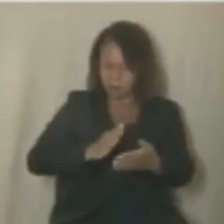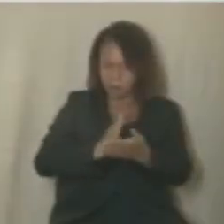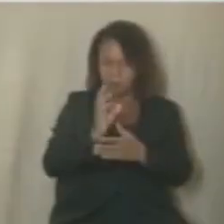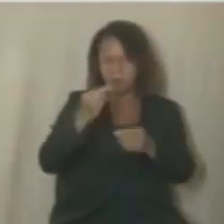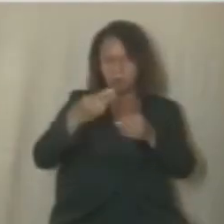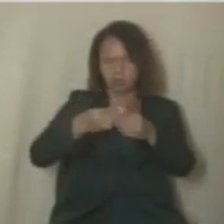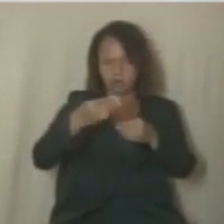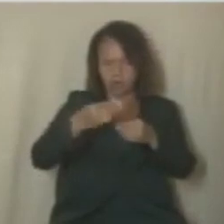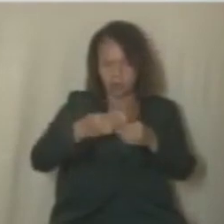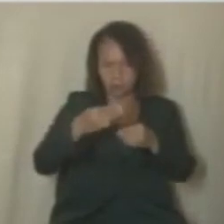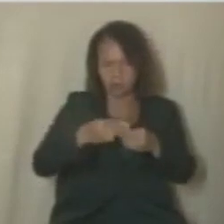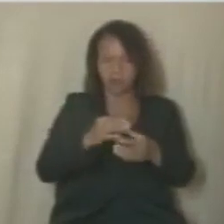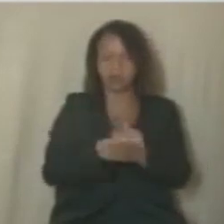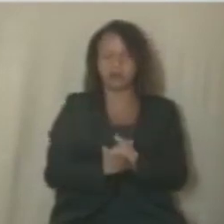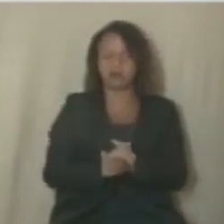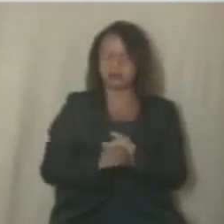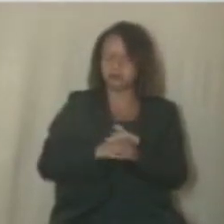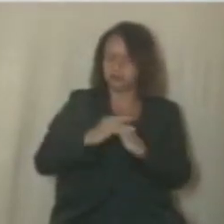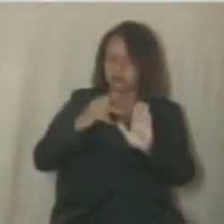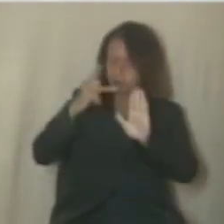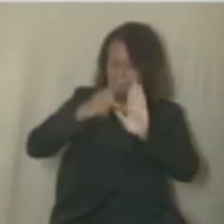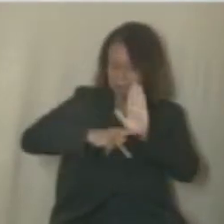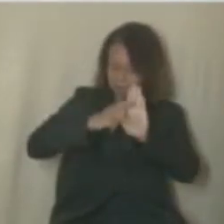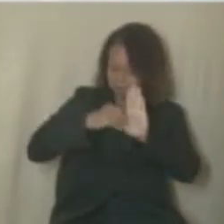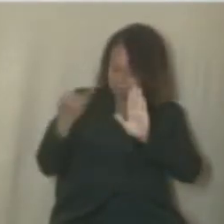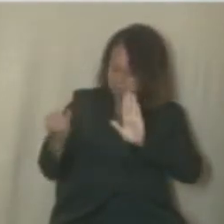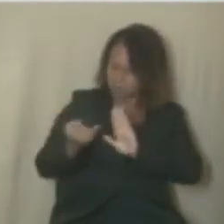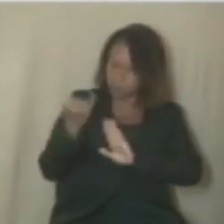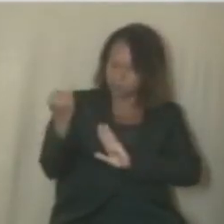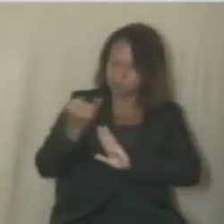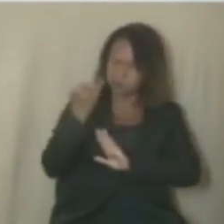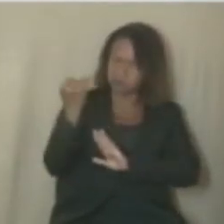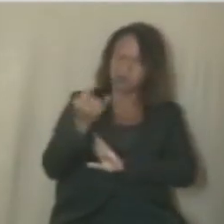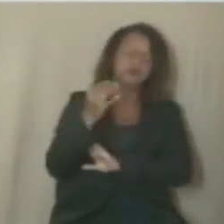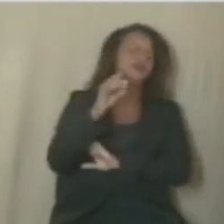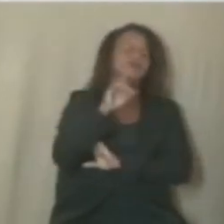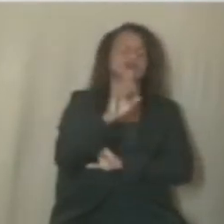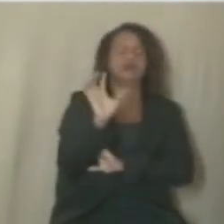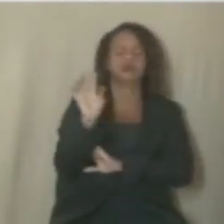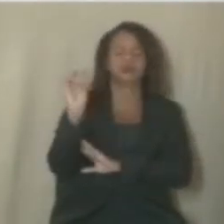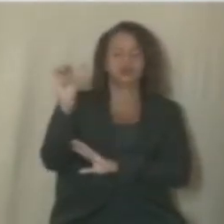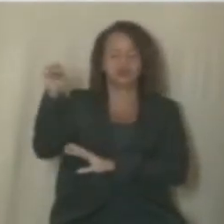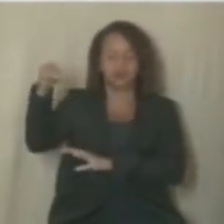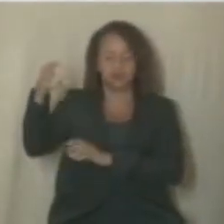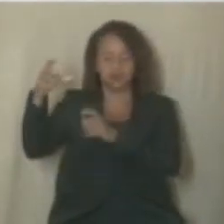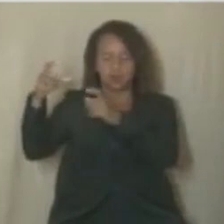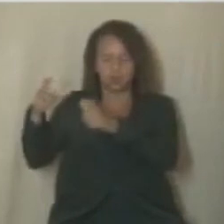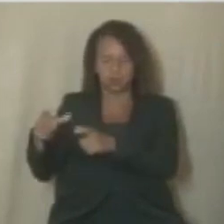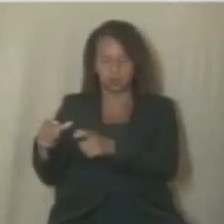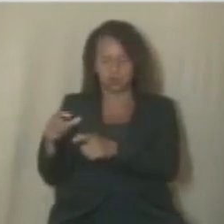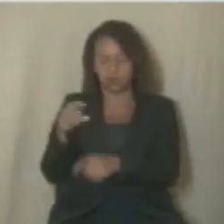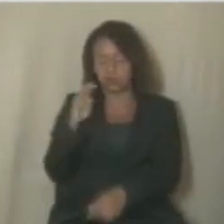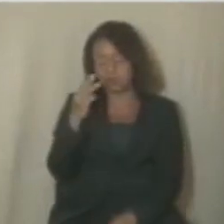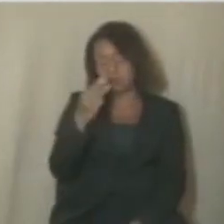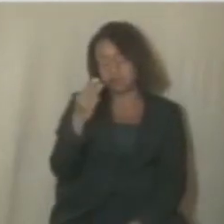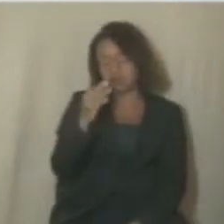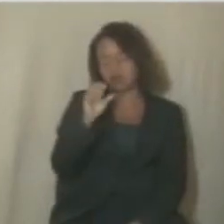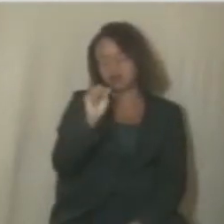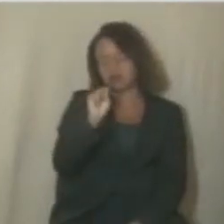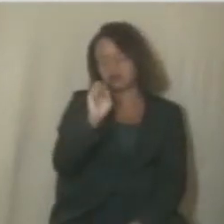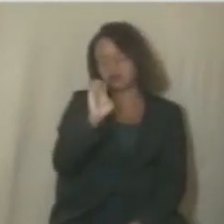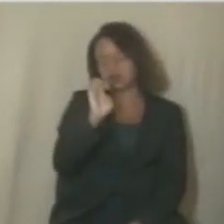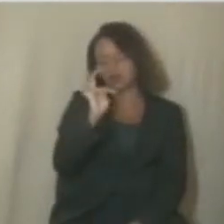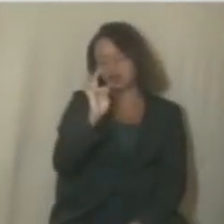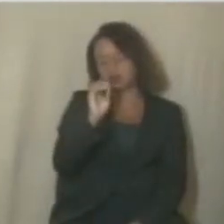Isso é um projeto importante que valoriza o terceiro setor, presidente. O terceiro setor que vem